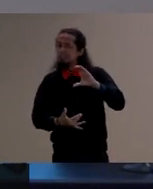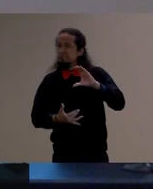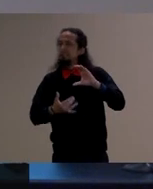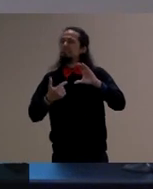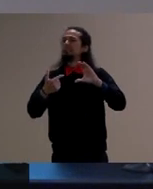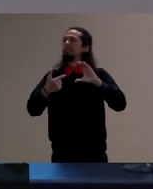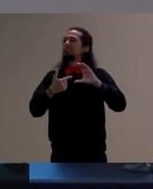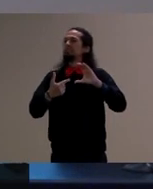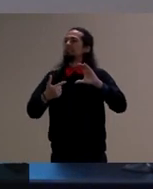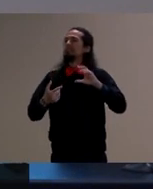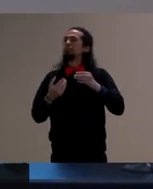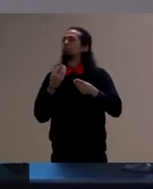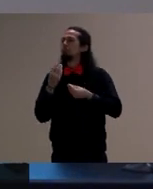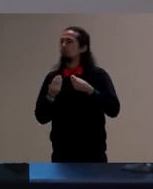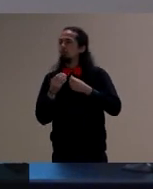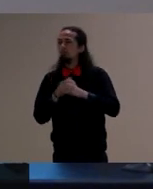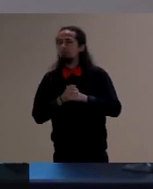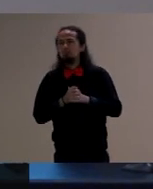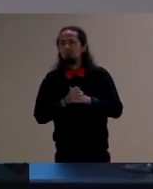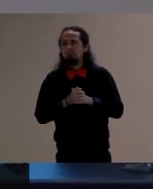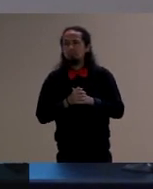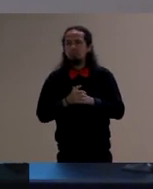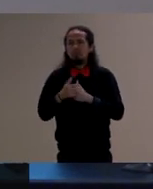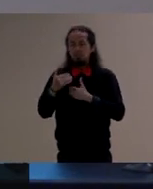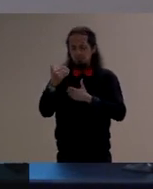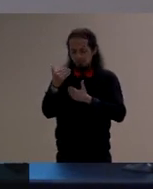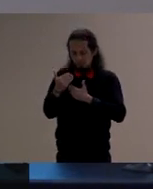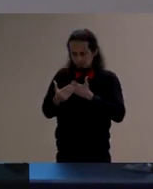num processo que vá